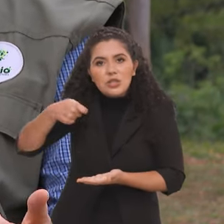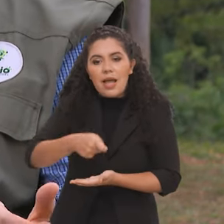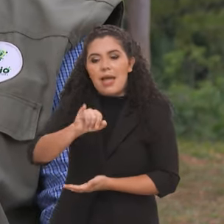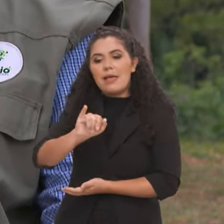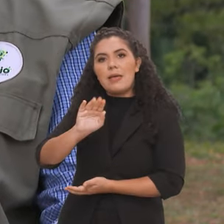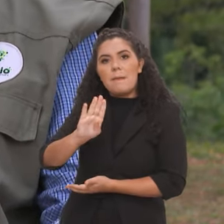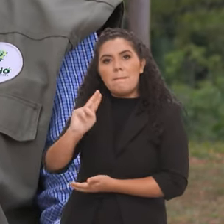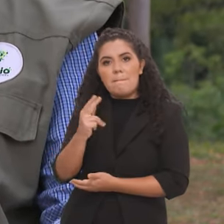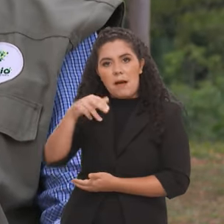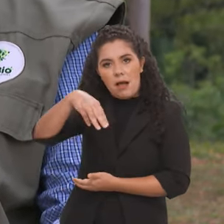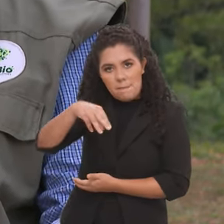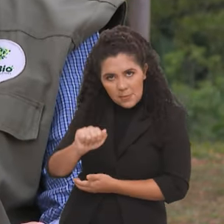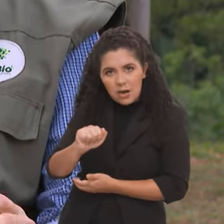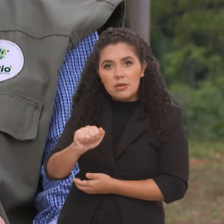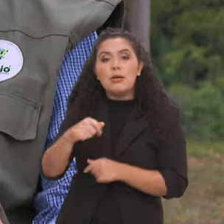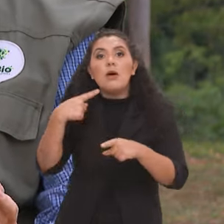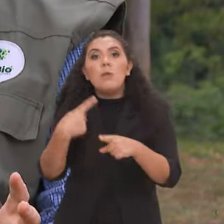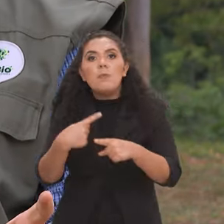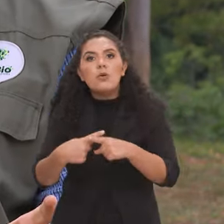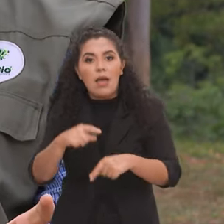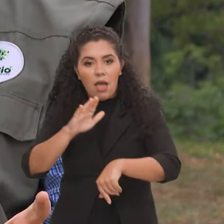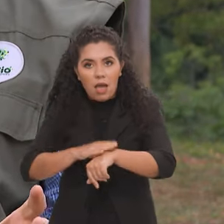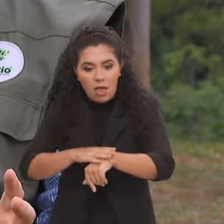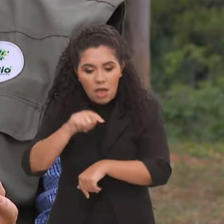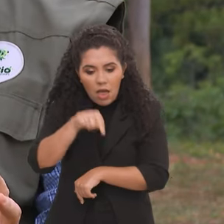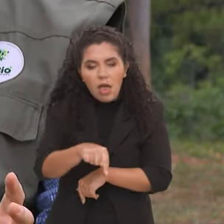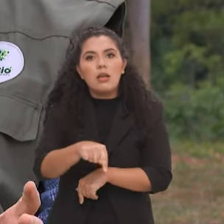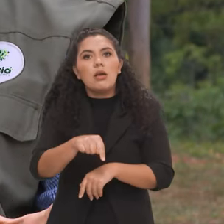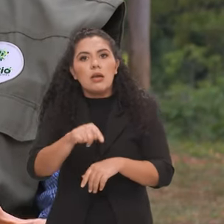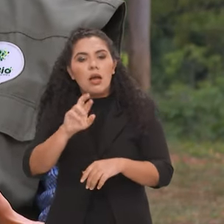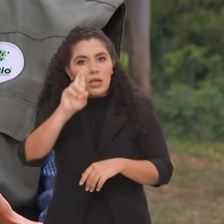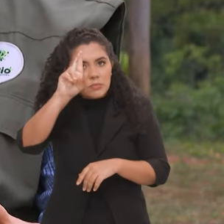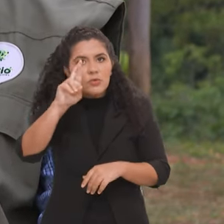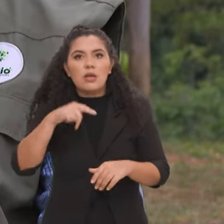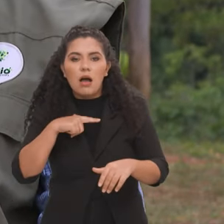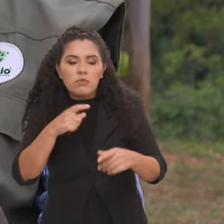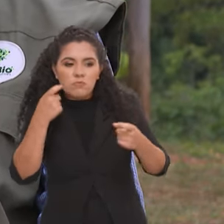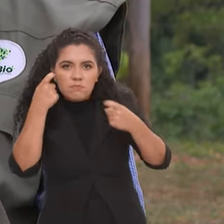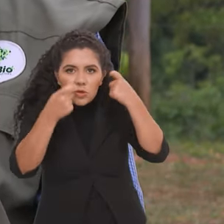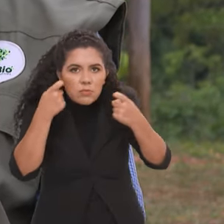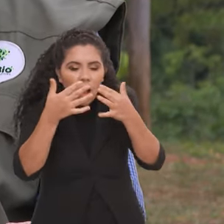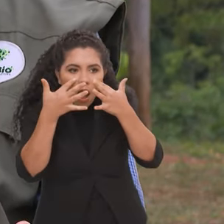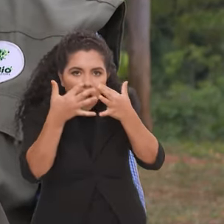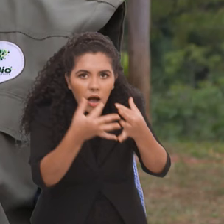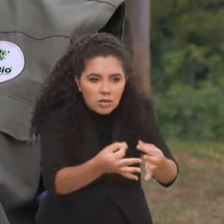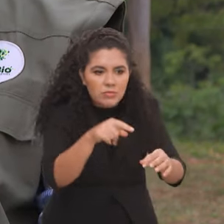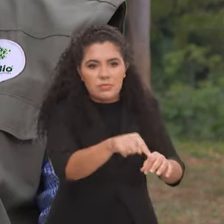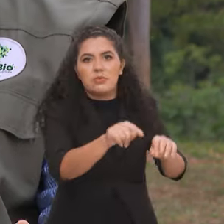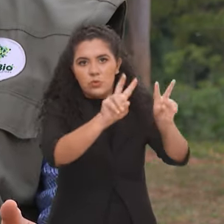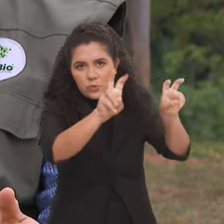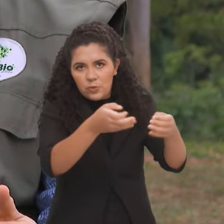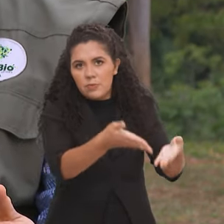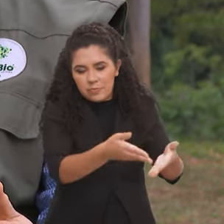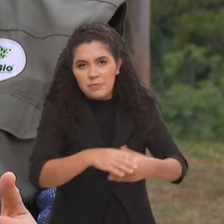Que é um órgão irmão do ICMBio, porque ele acompanha, né? Ele está, ele é preocupado com esse tipo de prática.